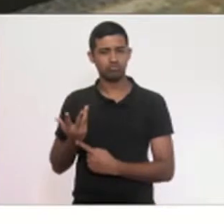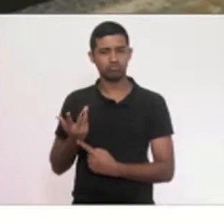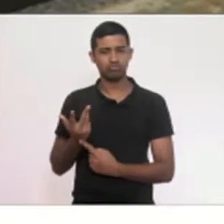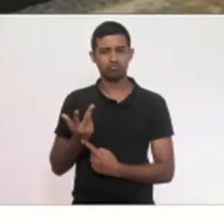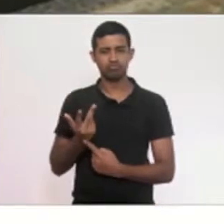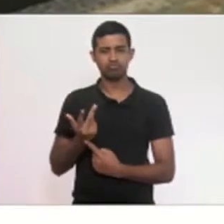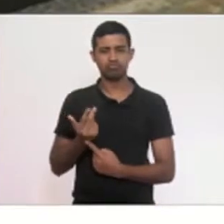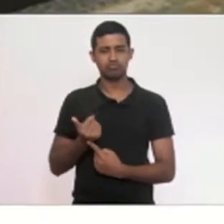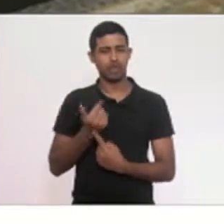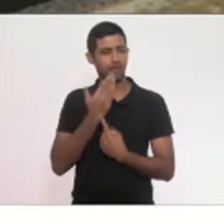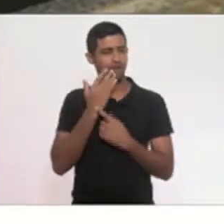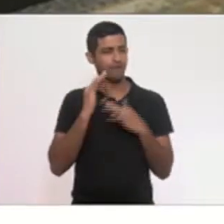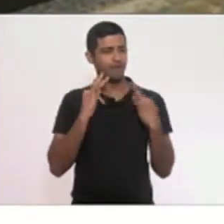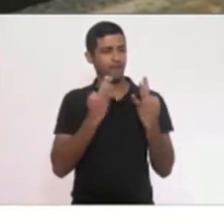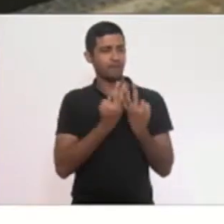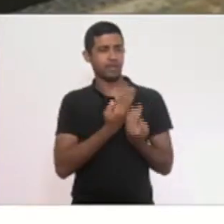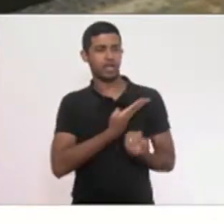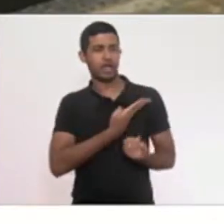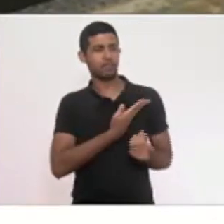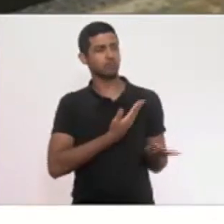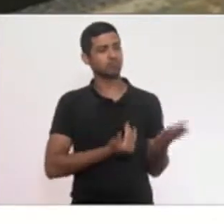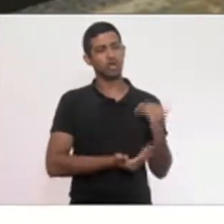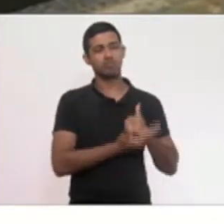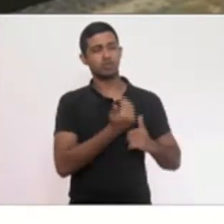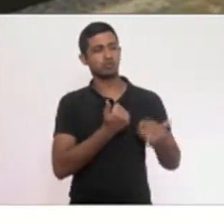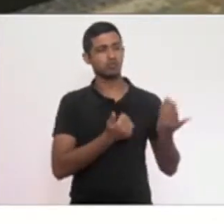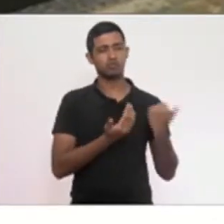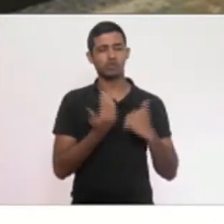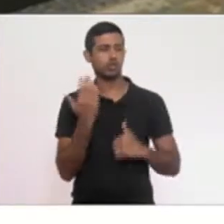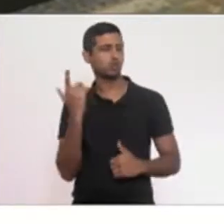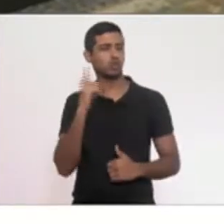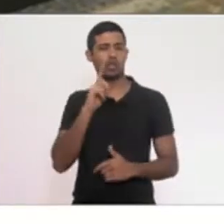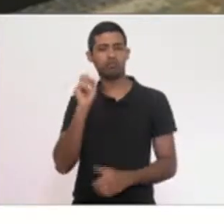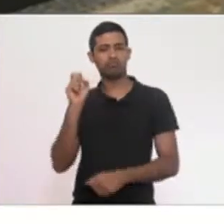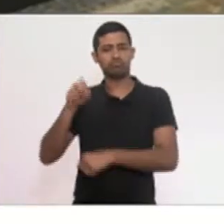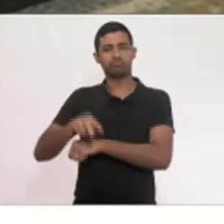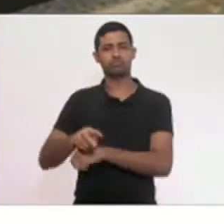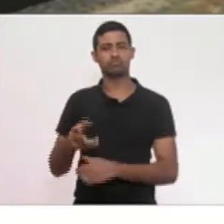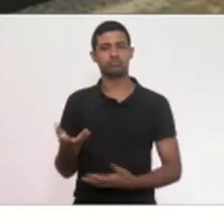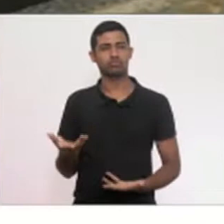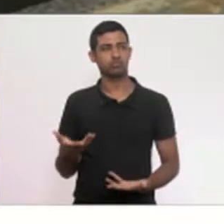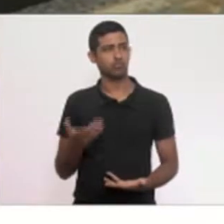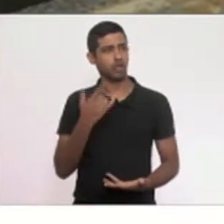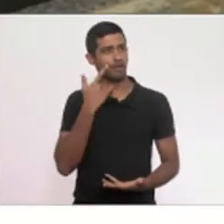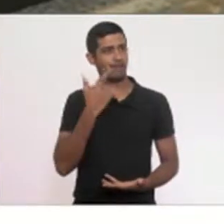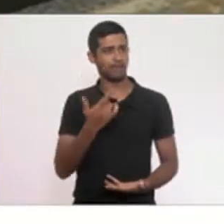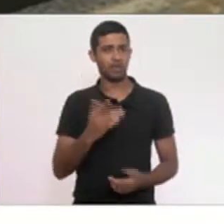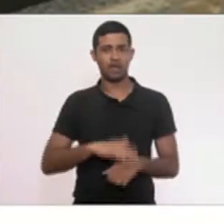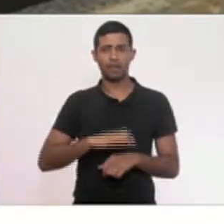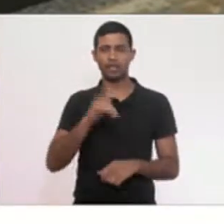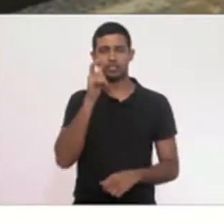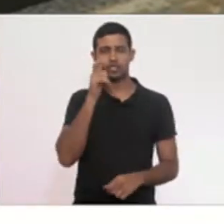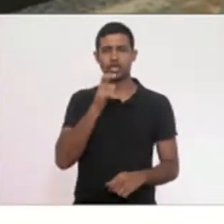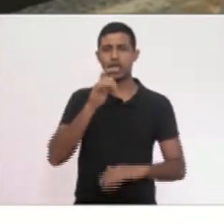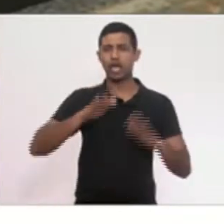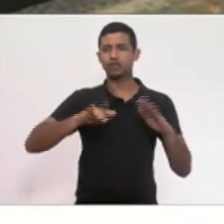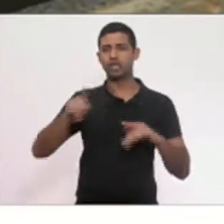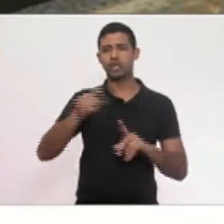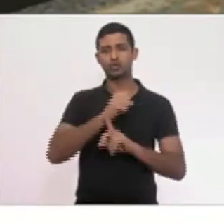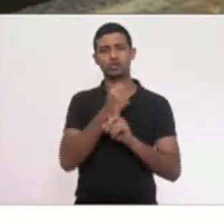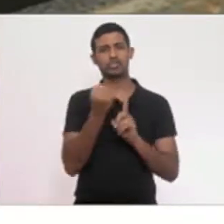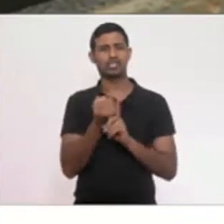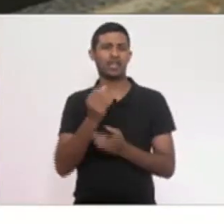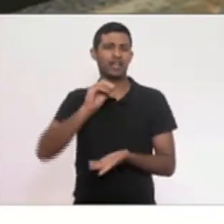seus para dentro. E o mais interessante é que, infelizmente, uma sociedade, às vezes, desprovida